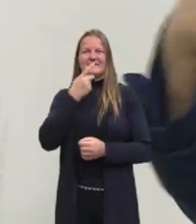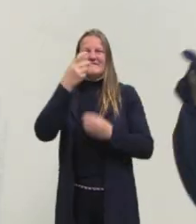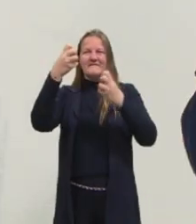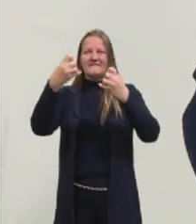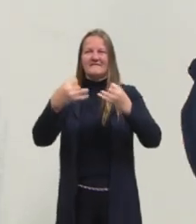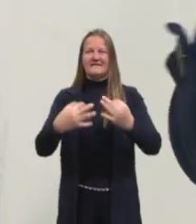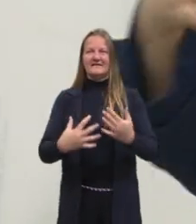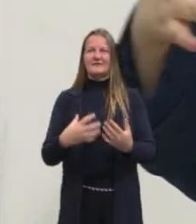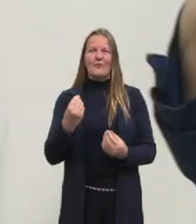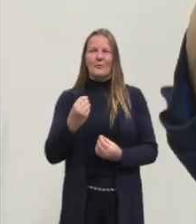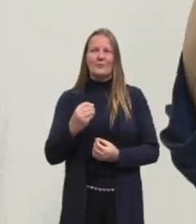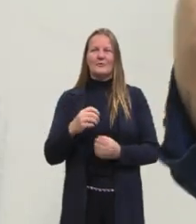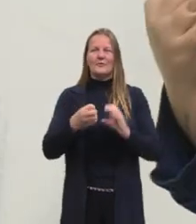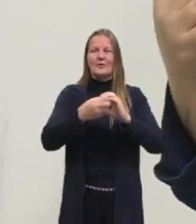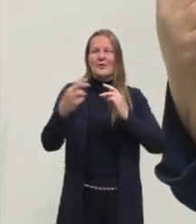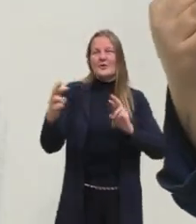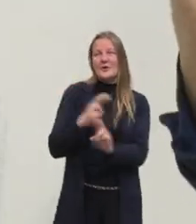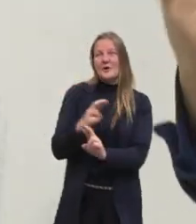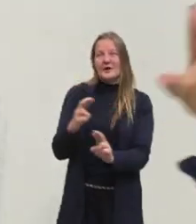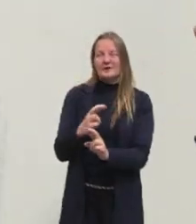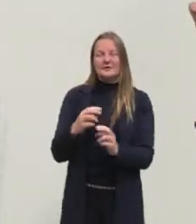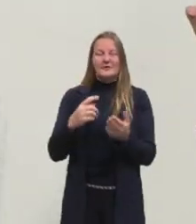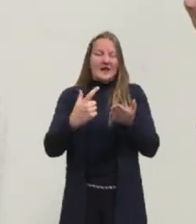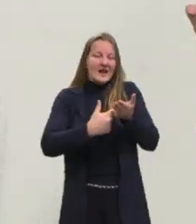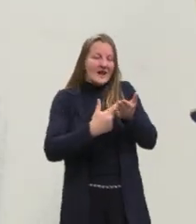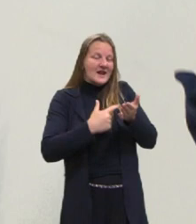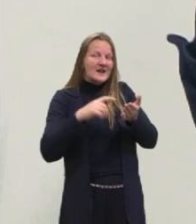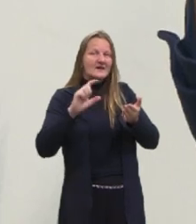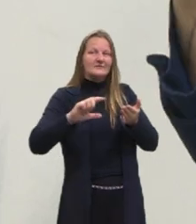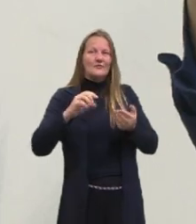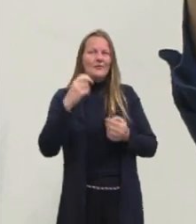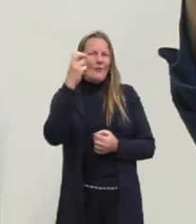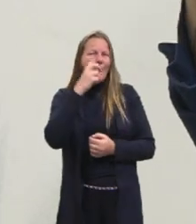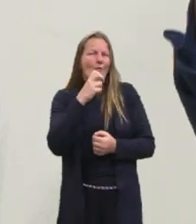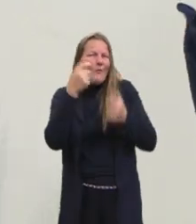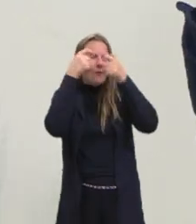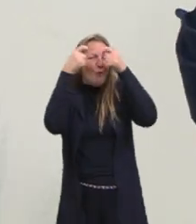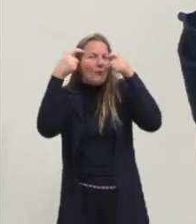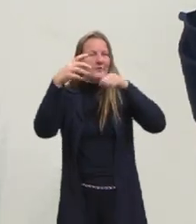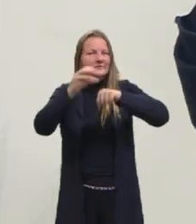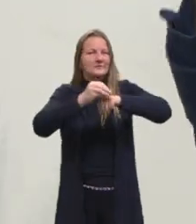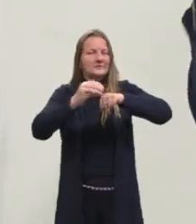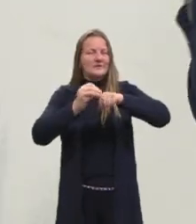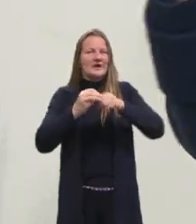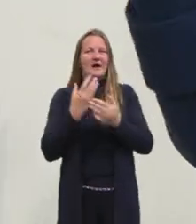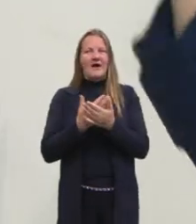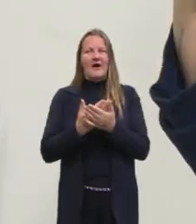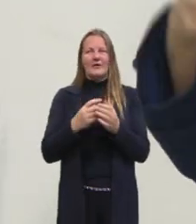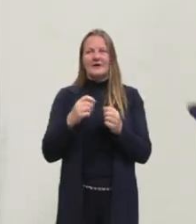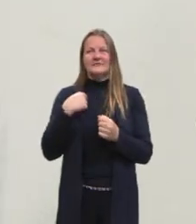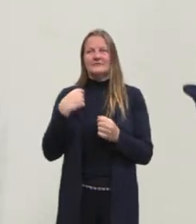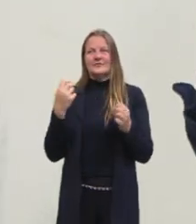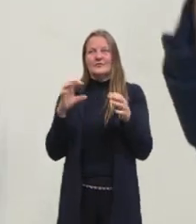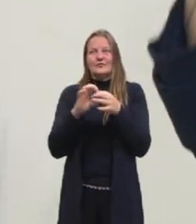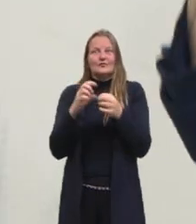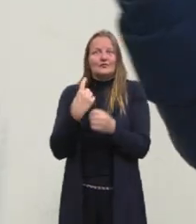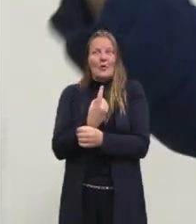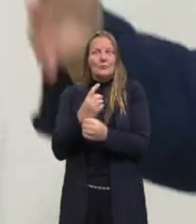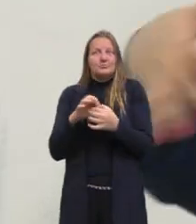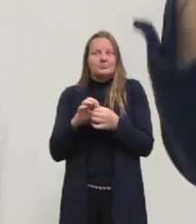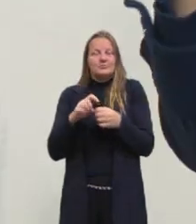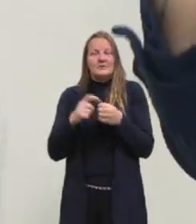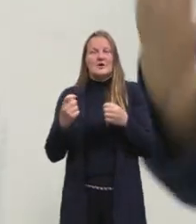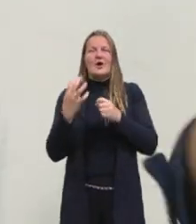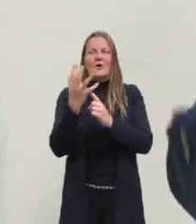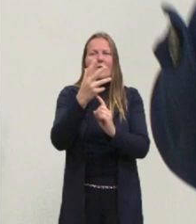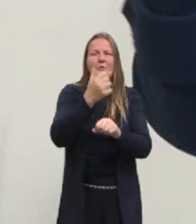essa questão que a gente se relaciona tanto. E conhecimento é isso, é relacionar a minha aula, vocês entenderem que a minha aula não é só minha, é minha, é